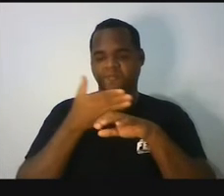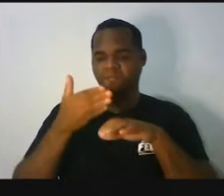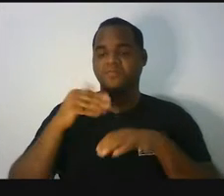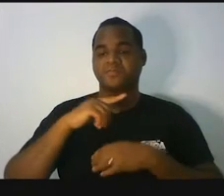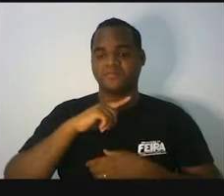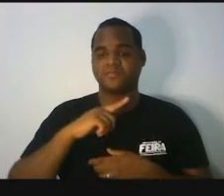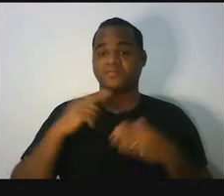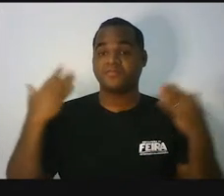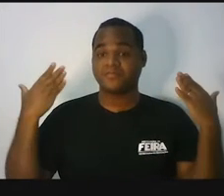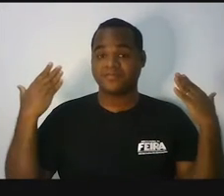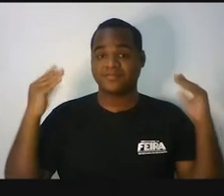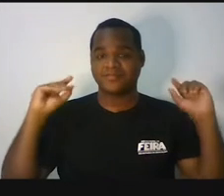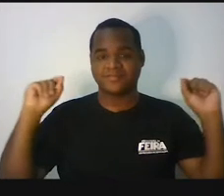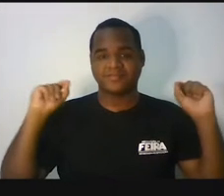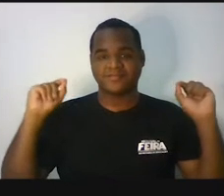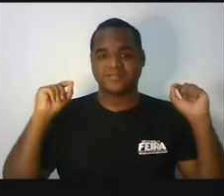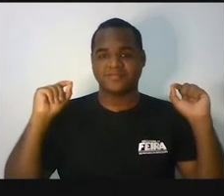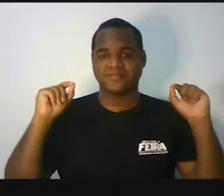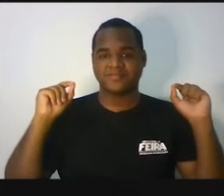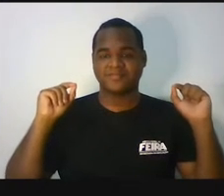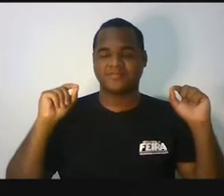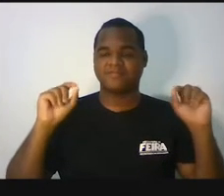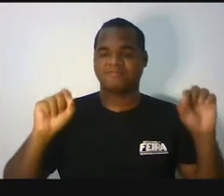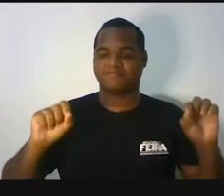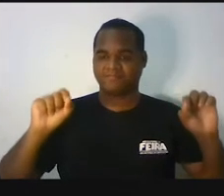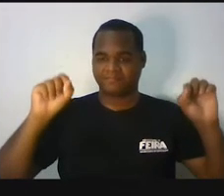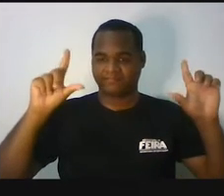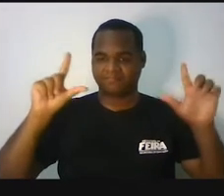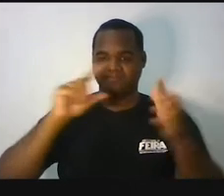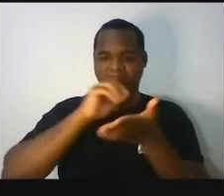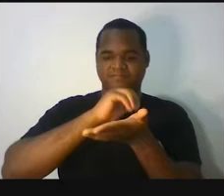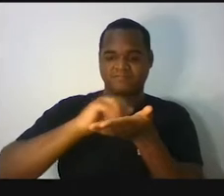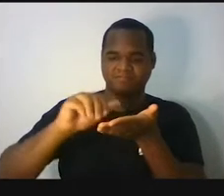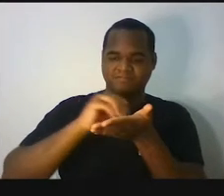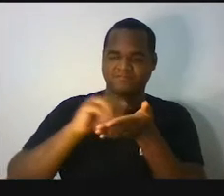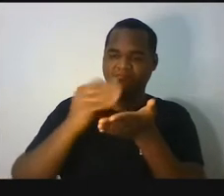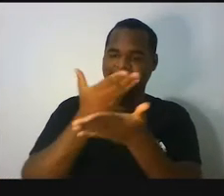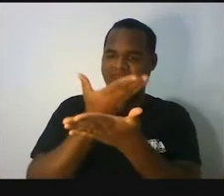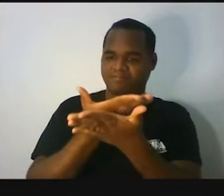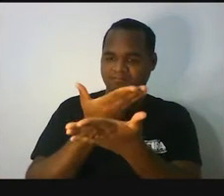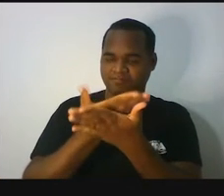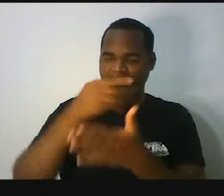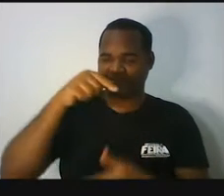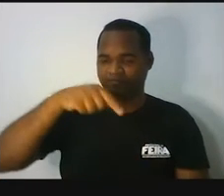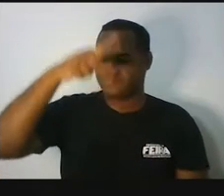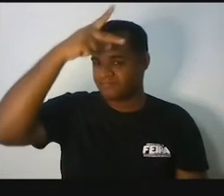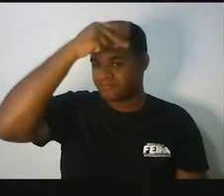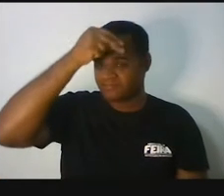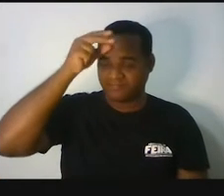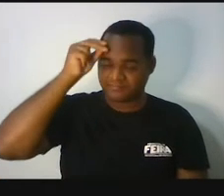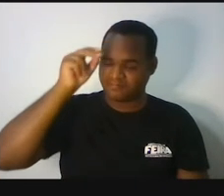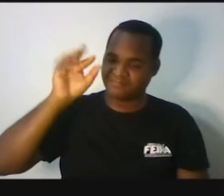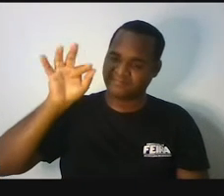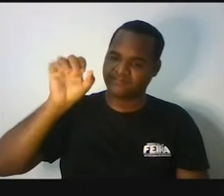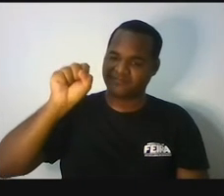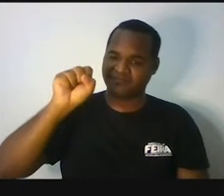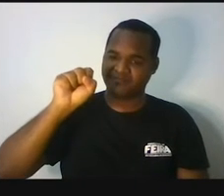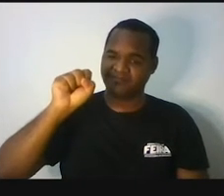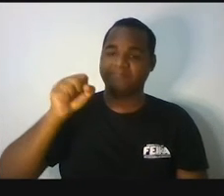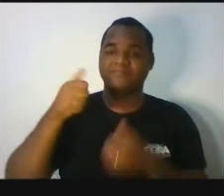Atrás de mim encontra-se o cartaz da Secretaria Municipal de Educação de Feira de Santana.